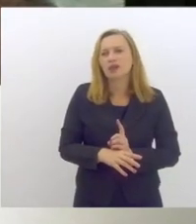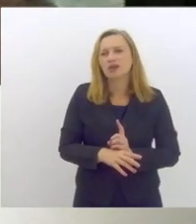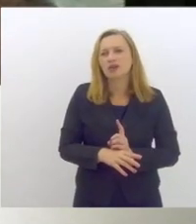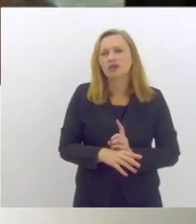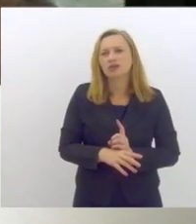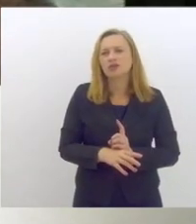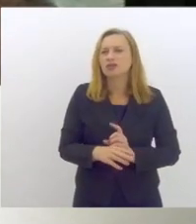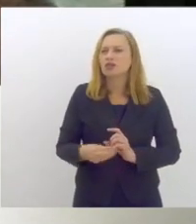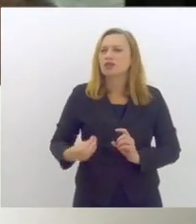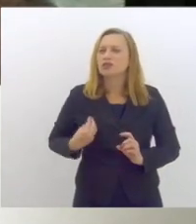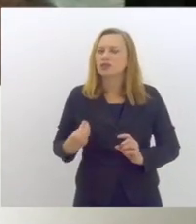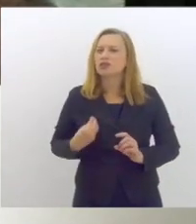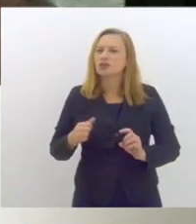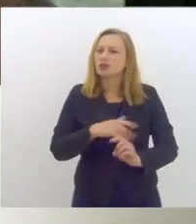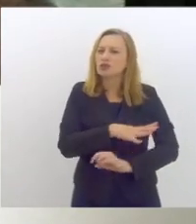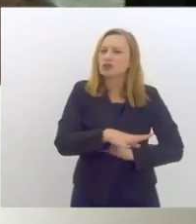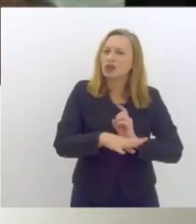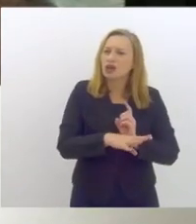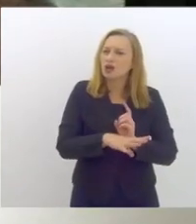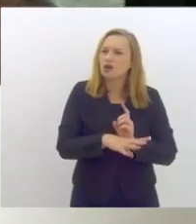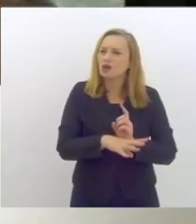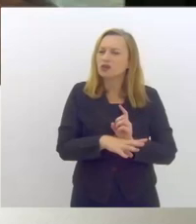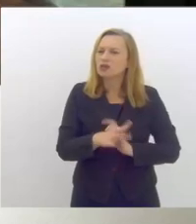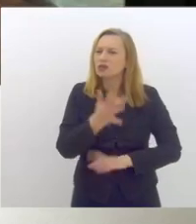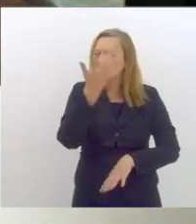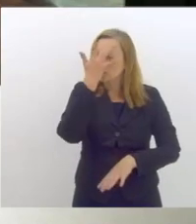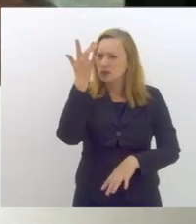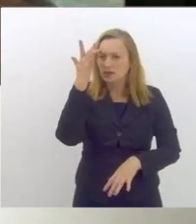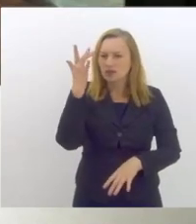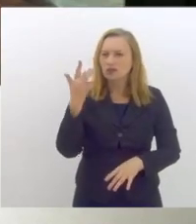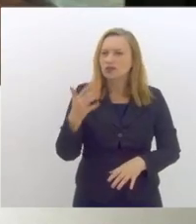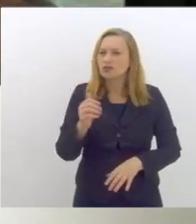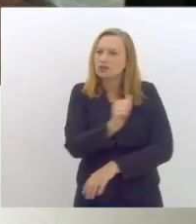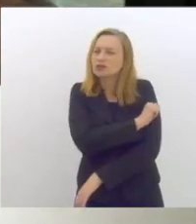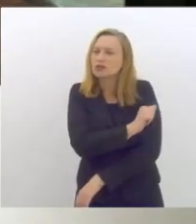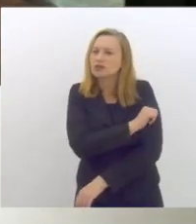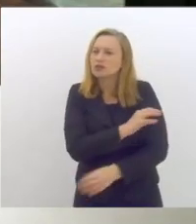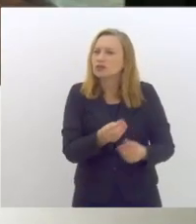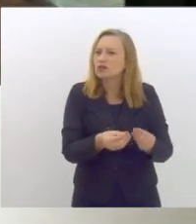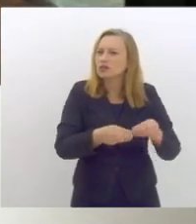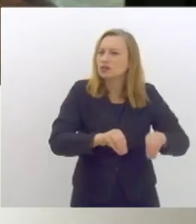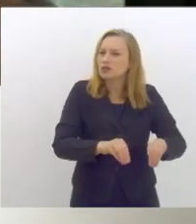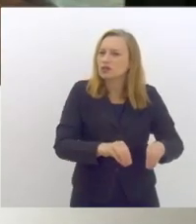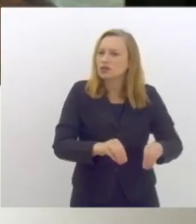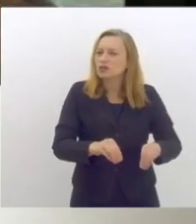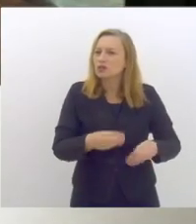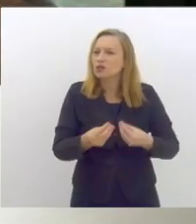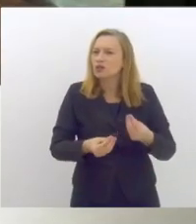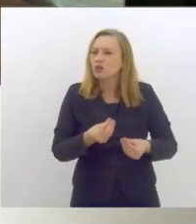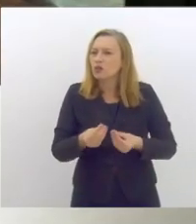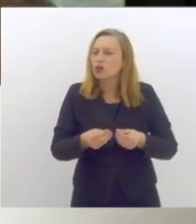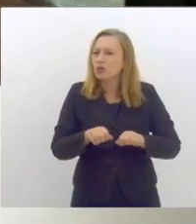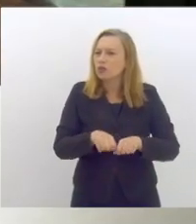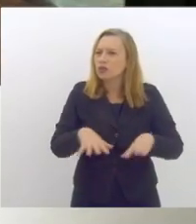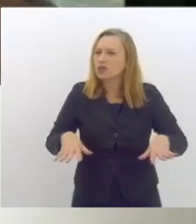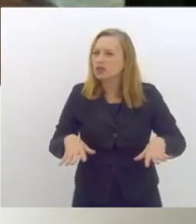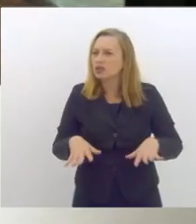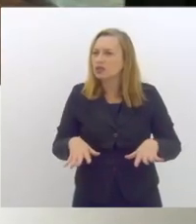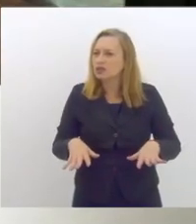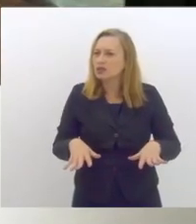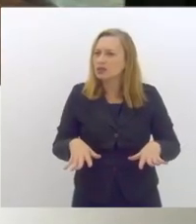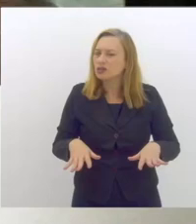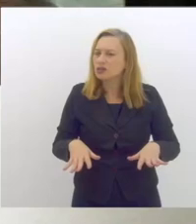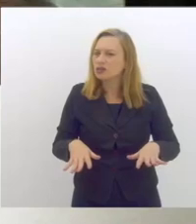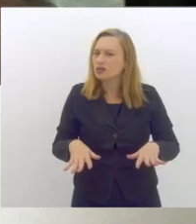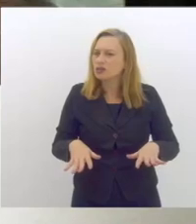o convívio social e a saúde psicológica dos alunos foi muito afetada pela forma como a pandemia desabituou os alunos a